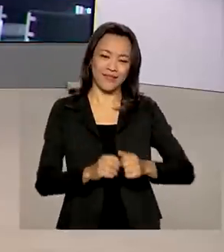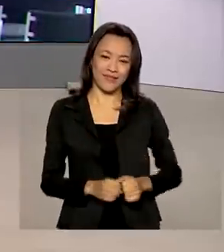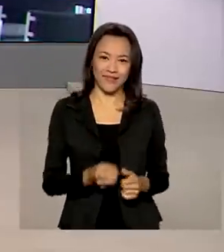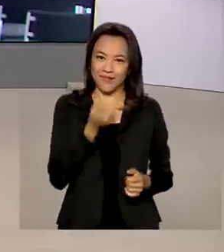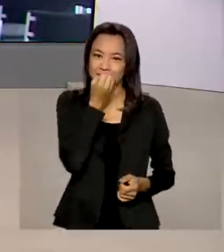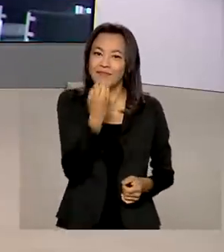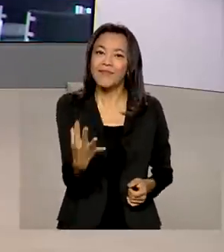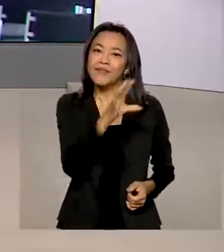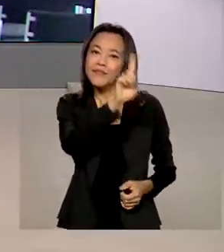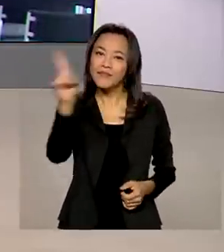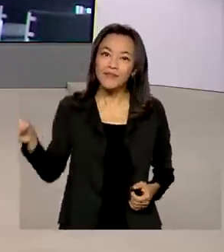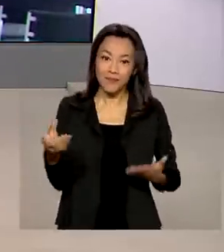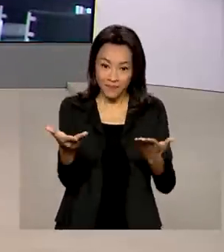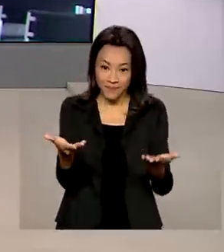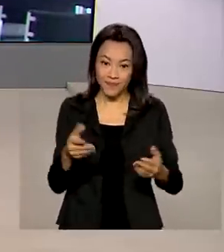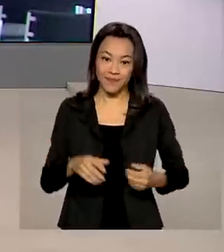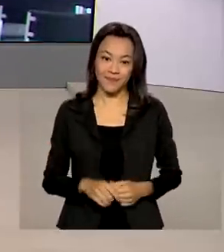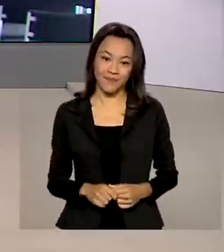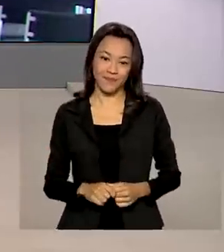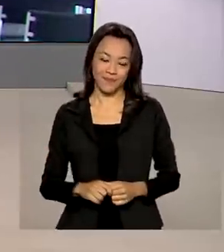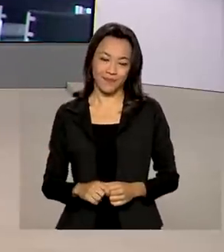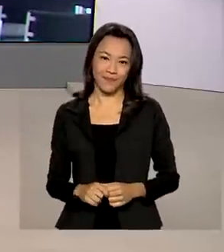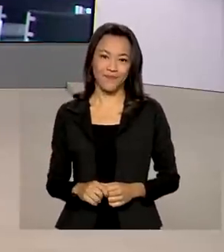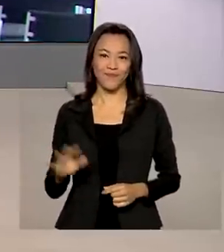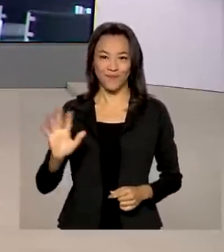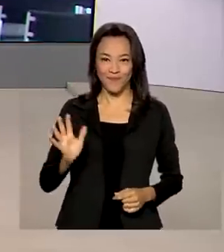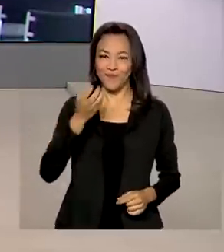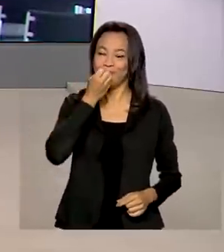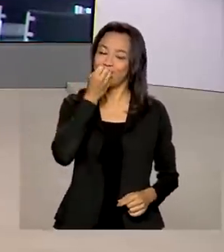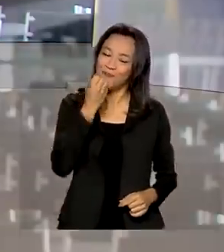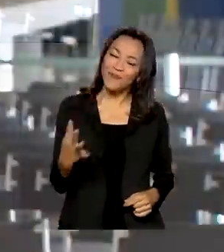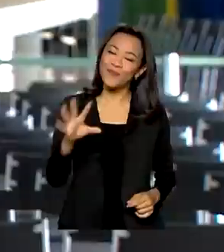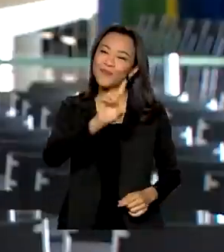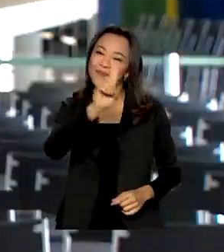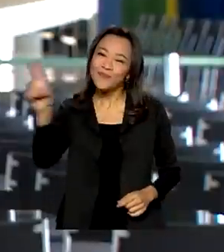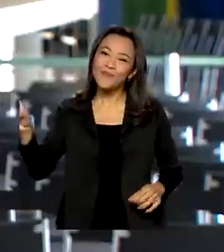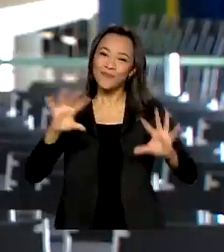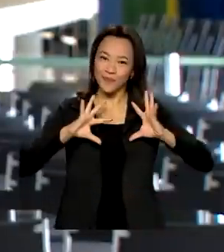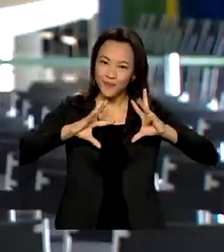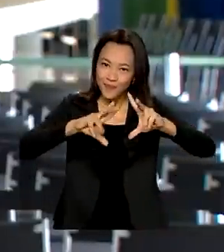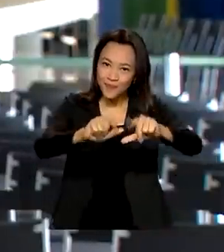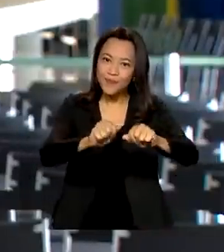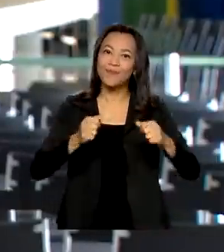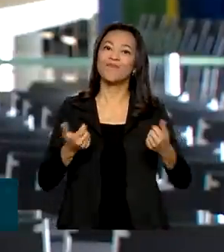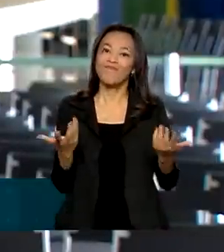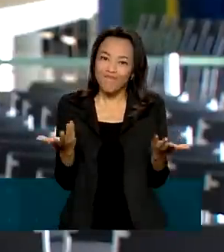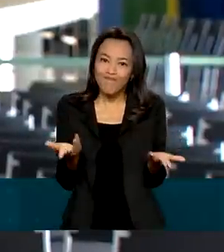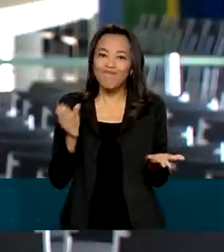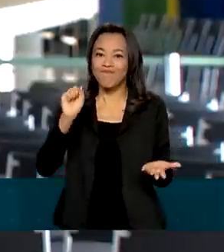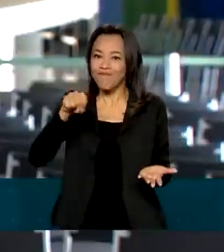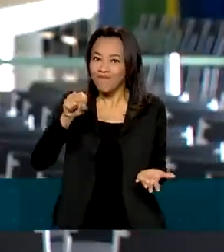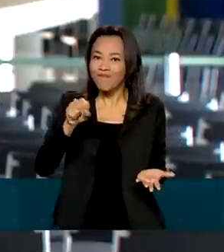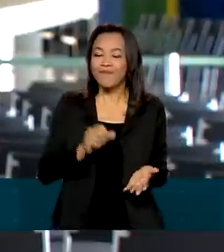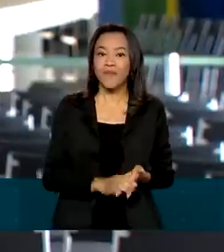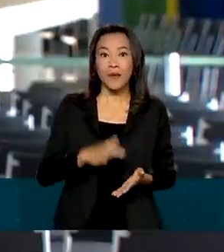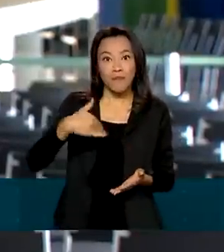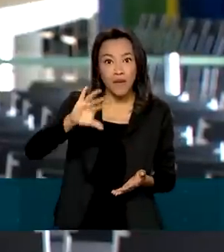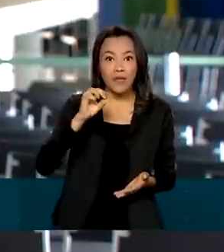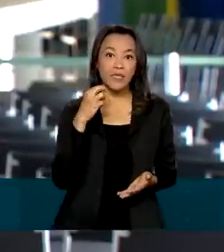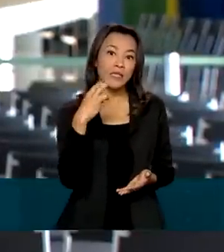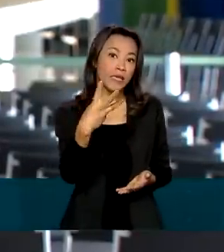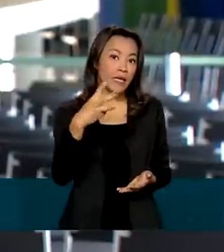Glauco, bom dia pra você. Bom dia, Natália. Bom dia a todos. Isso mesmo, mais de 3